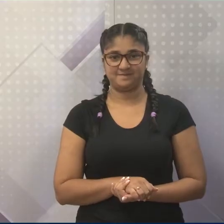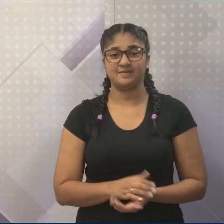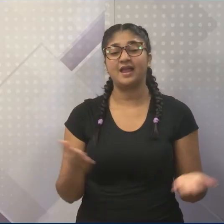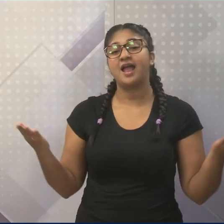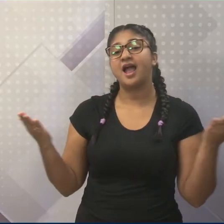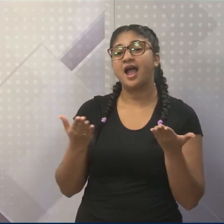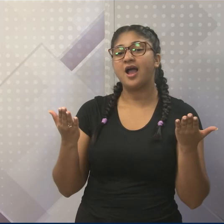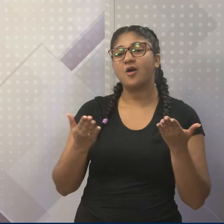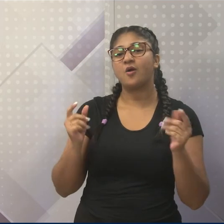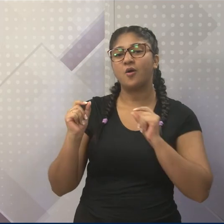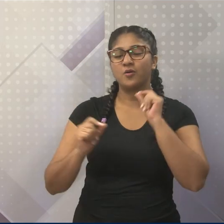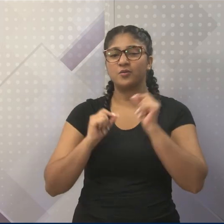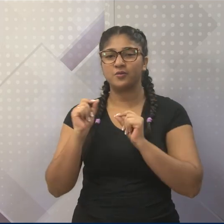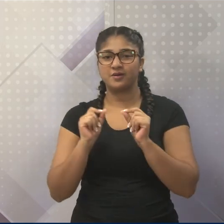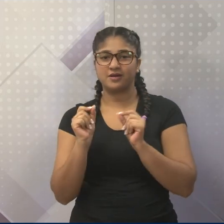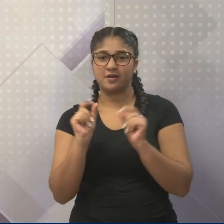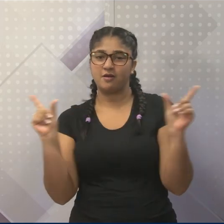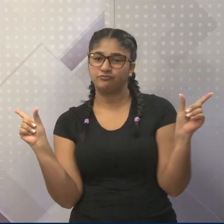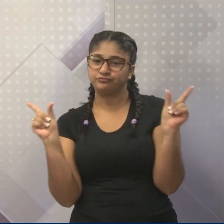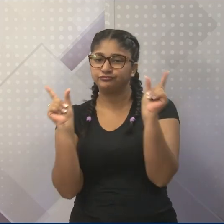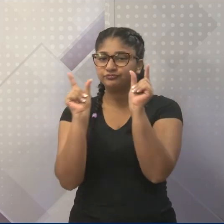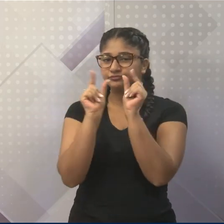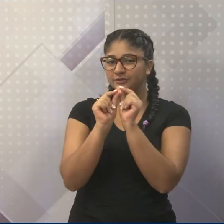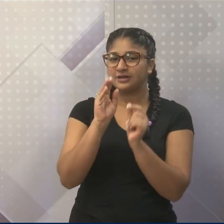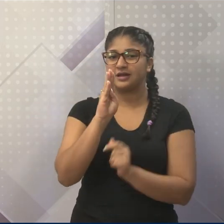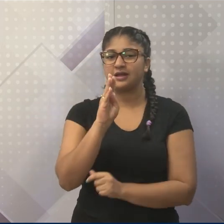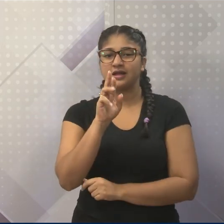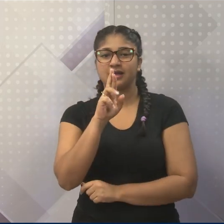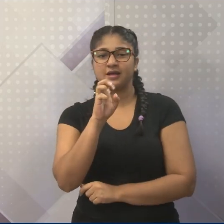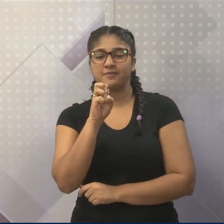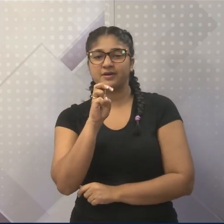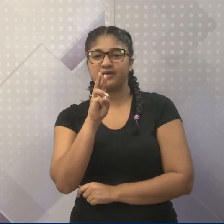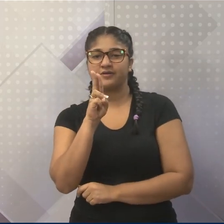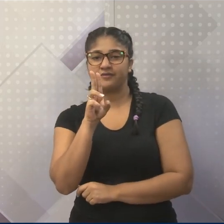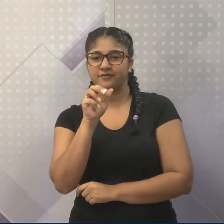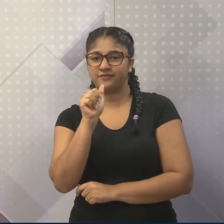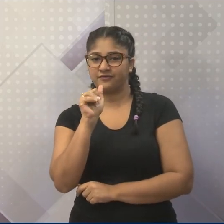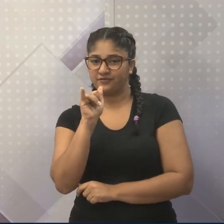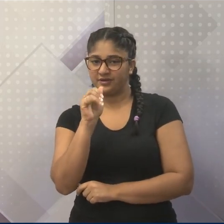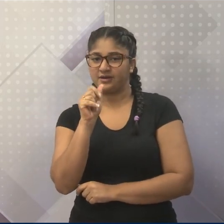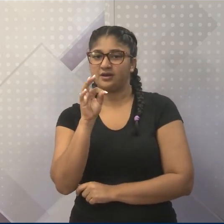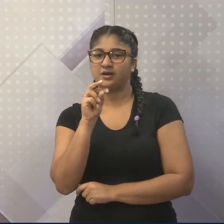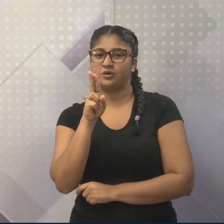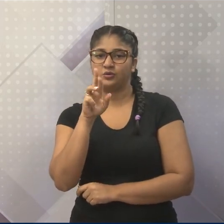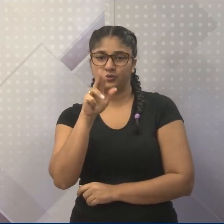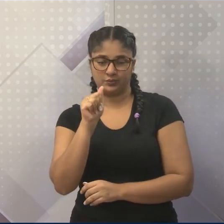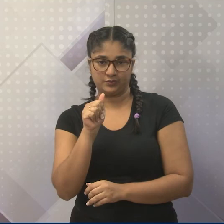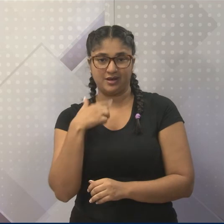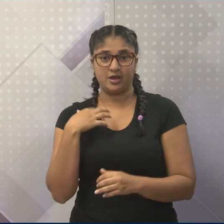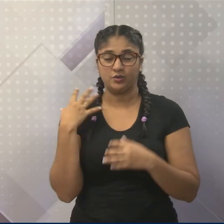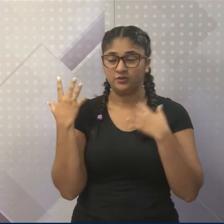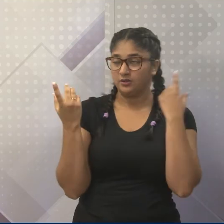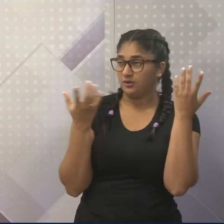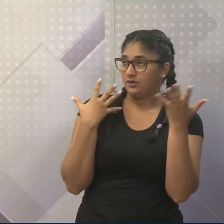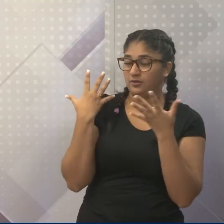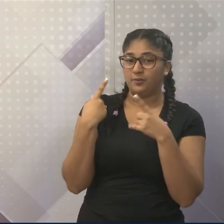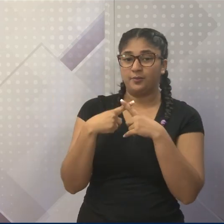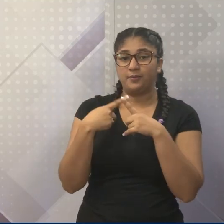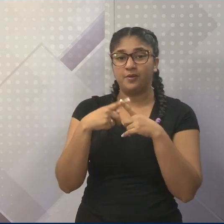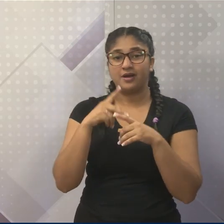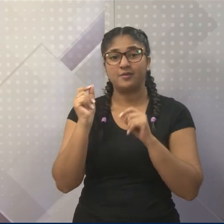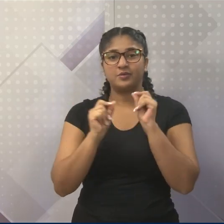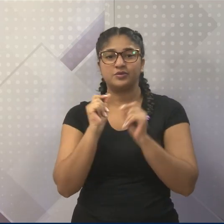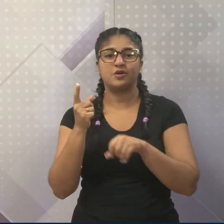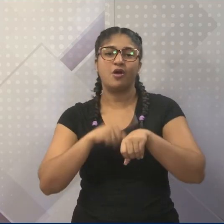Agora, eu queria falar sobre abreviaturas. Eu fico agoniado quando algumas pessoas colocam lá horas, H, R, S.